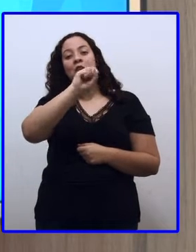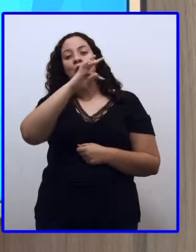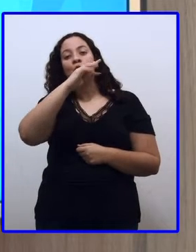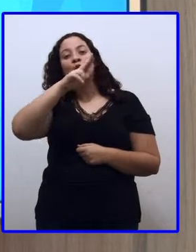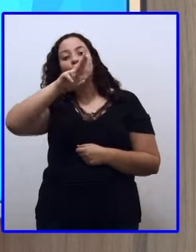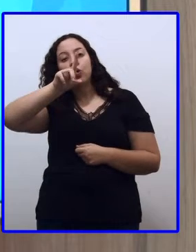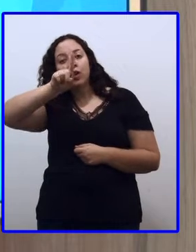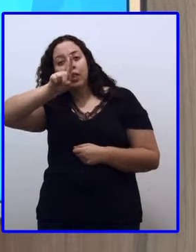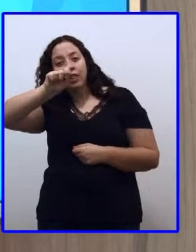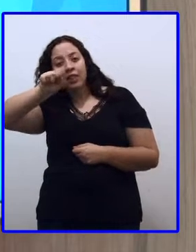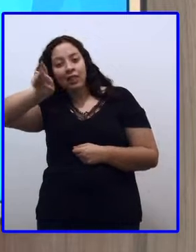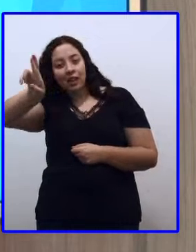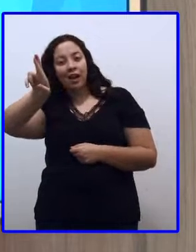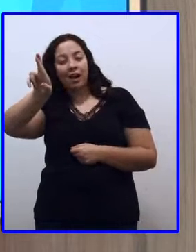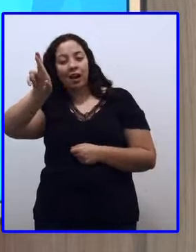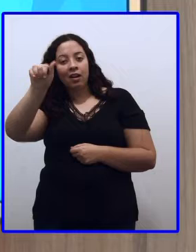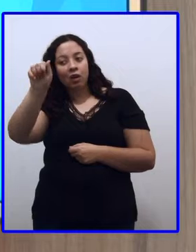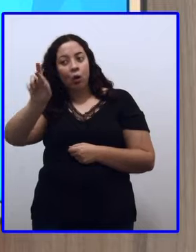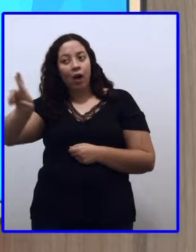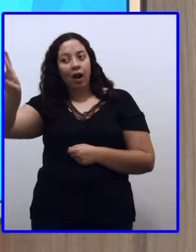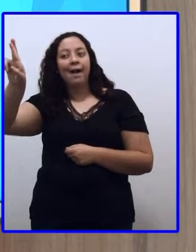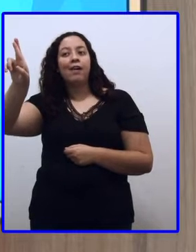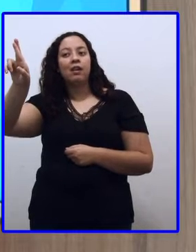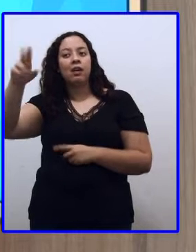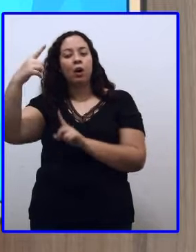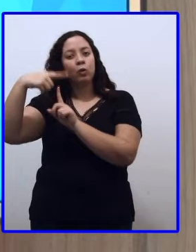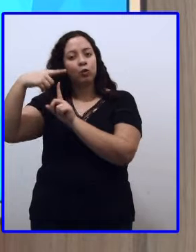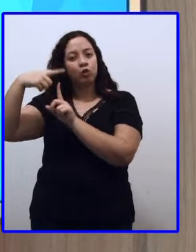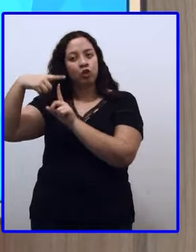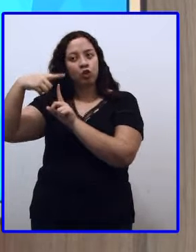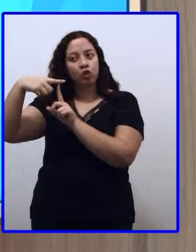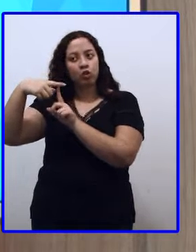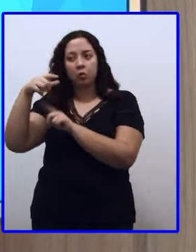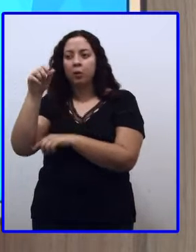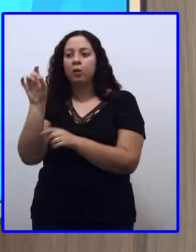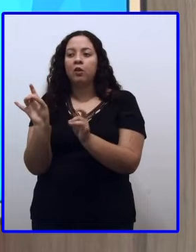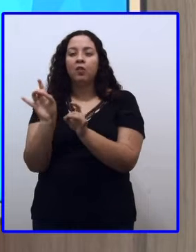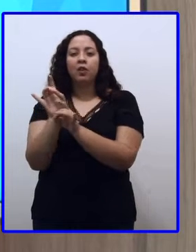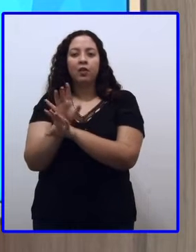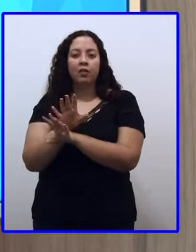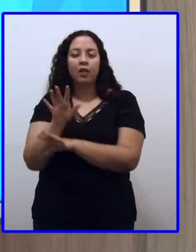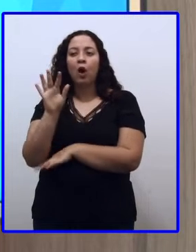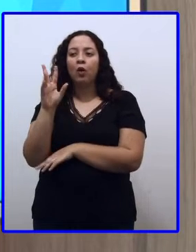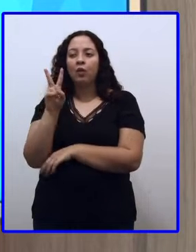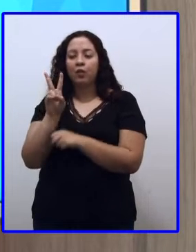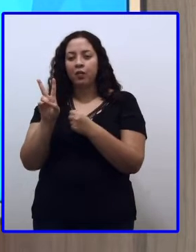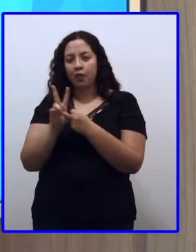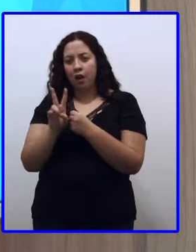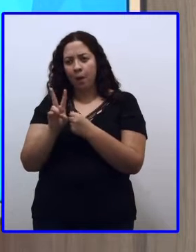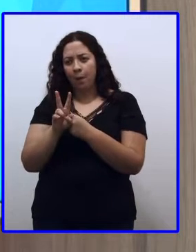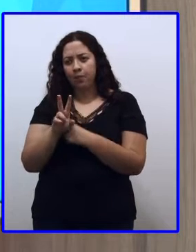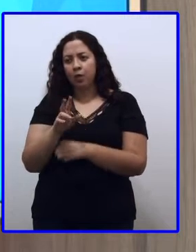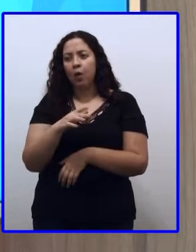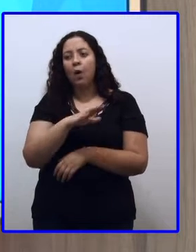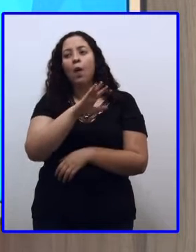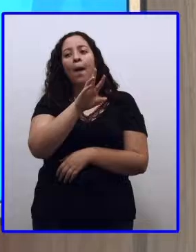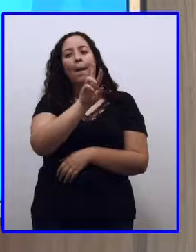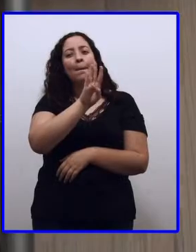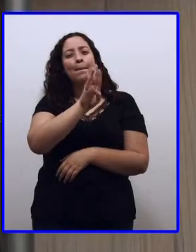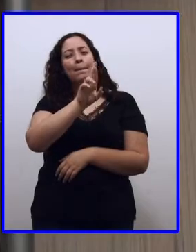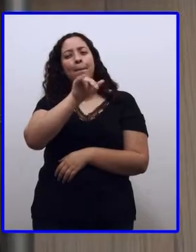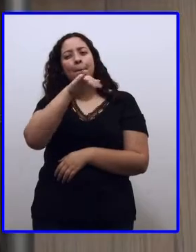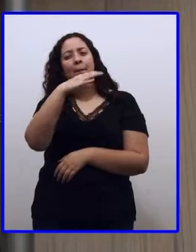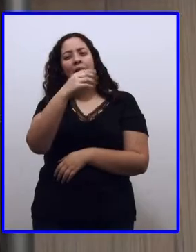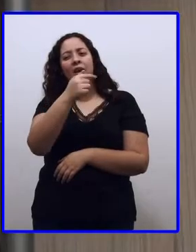Ele é um verbo da primeira conjugação. Um outro exemplo. Brincar. Brincar é um verbo da primeira conjugação.